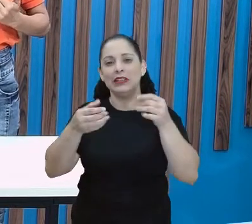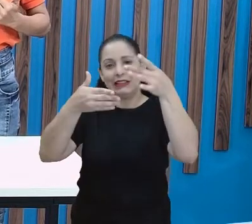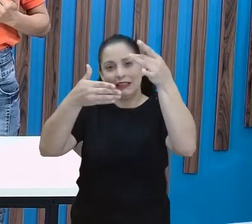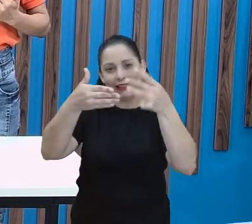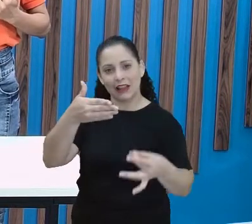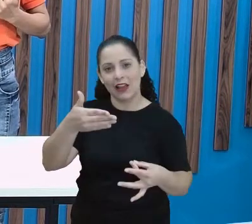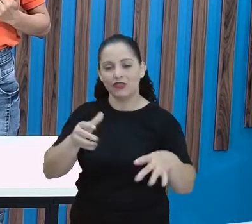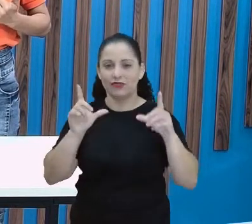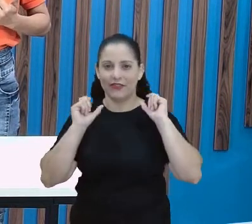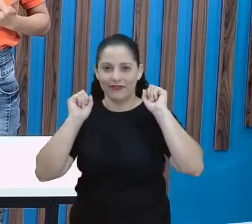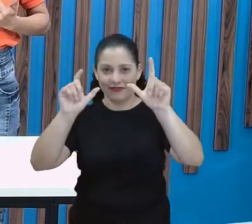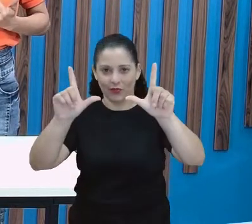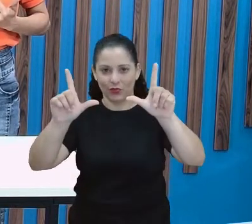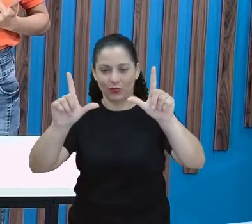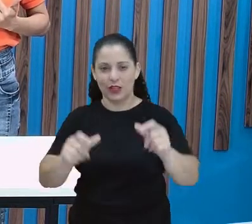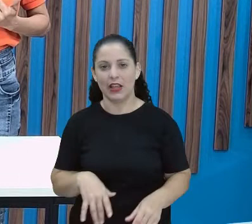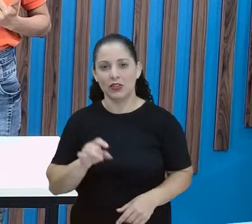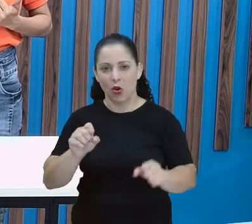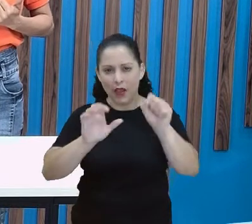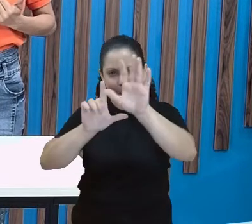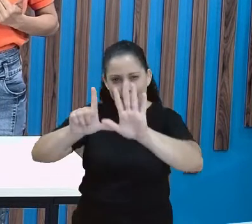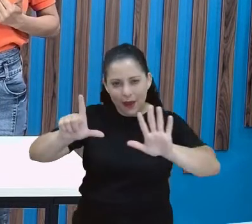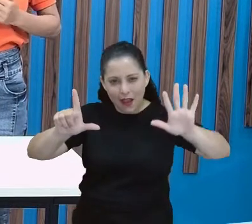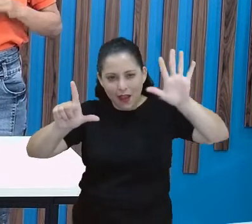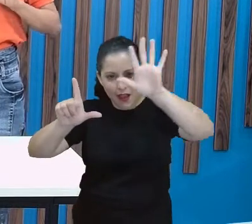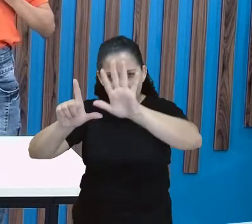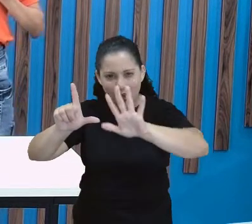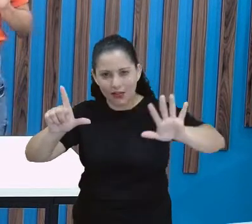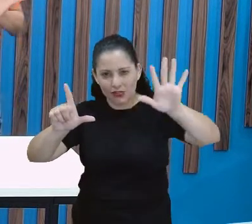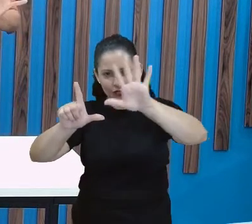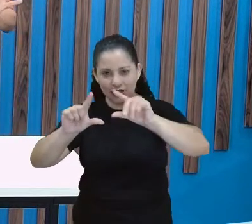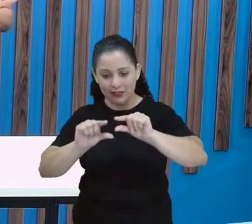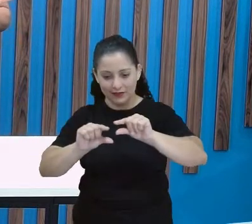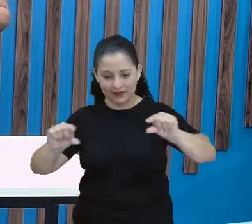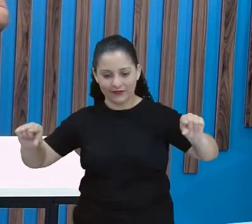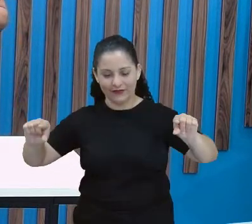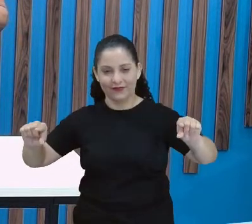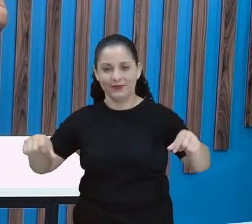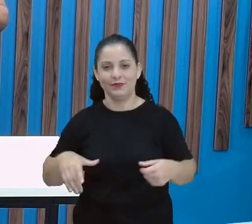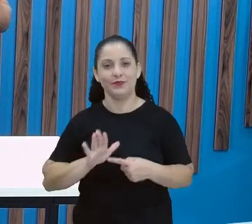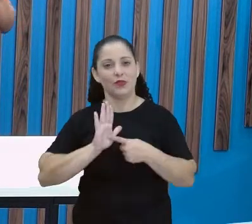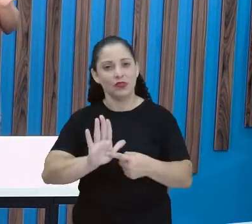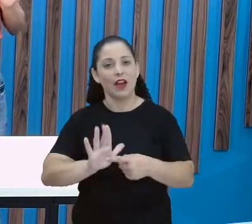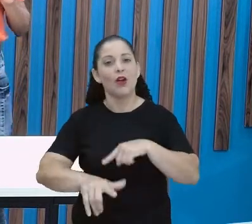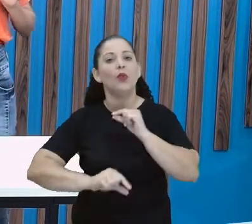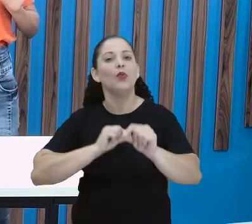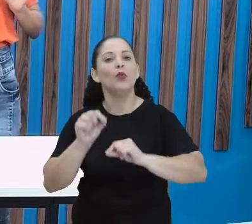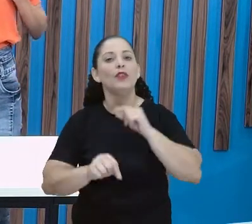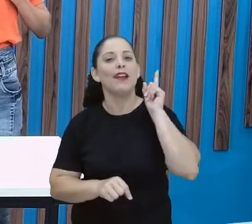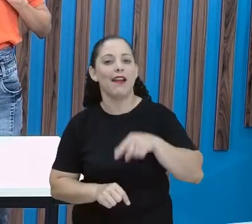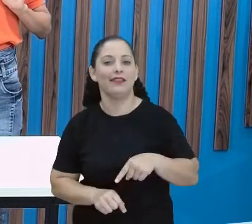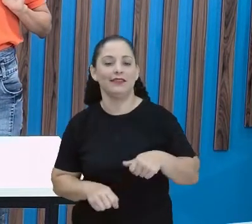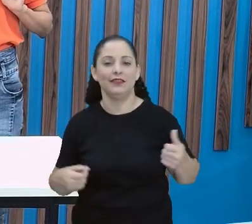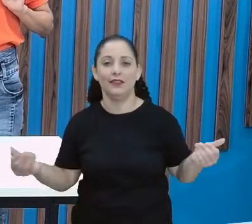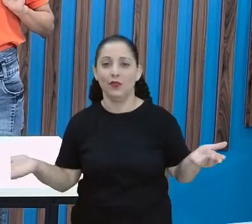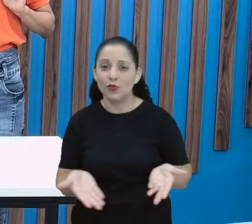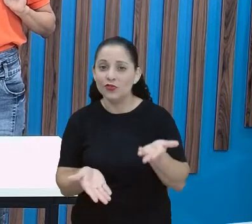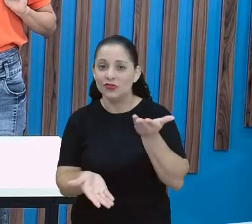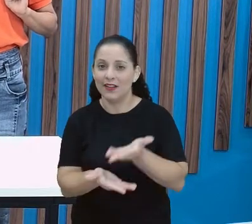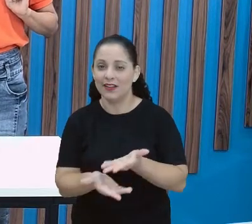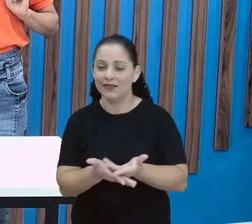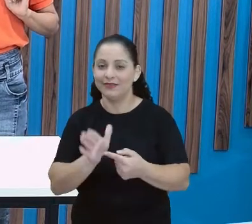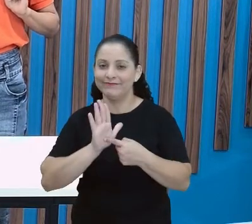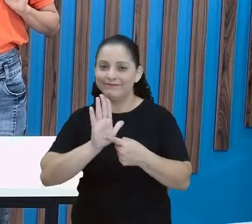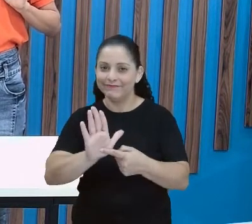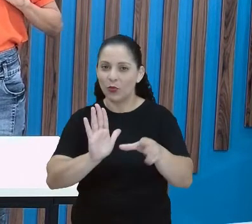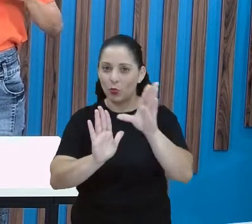ler além da imagem, não é? Então, vamos verificar o que é que esta aula está trazendo aí para